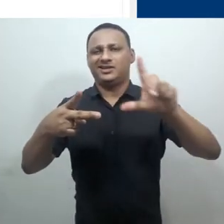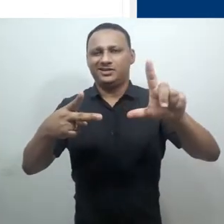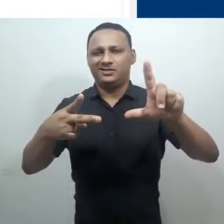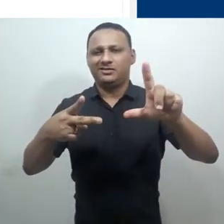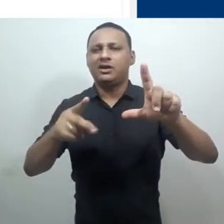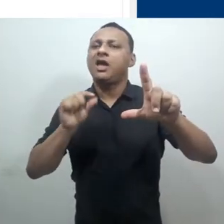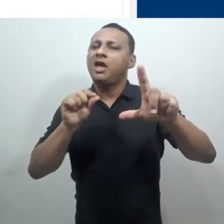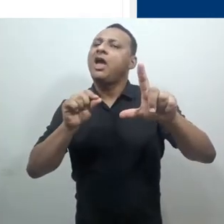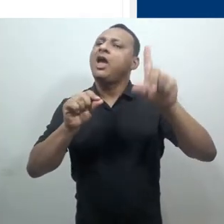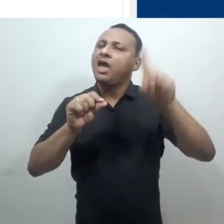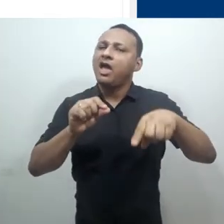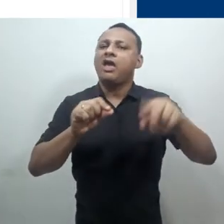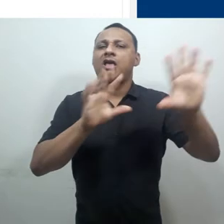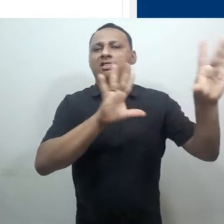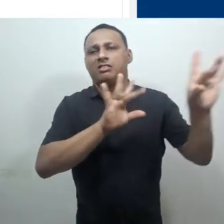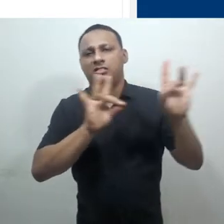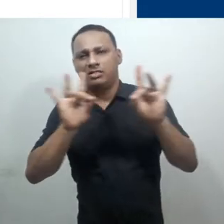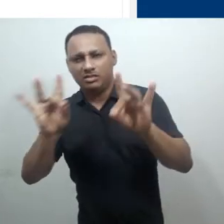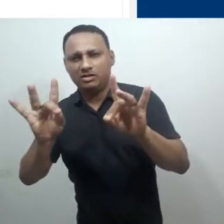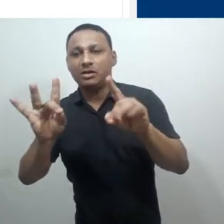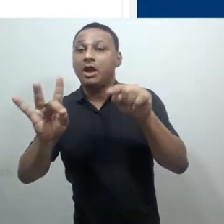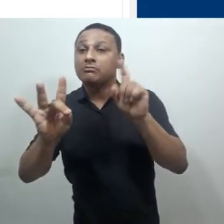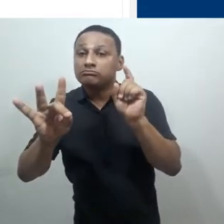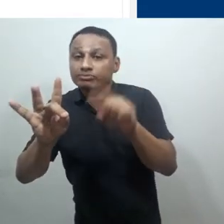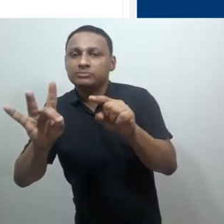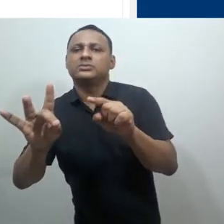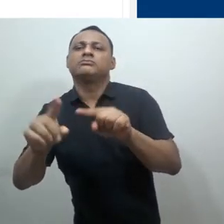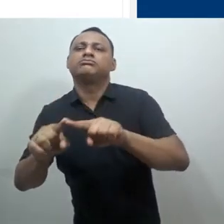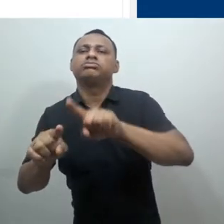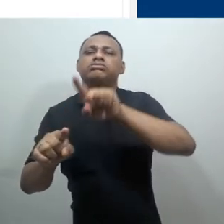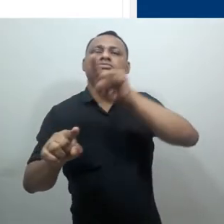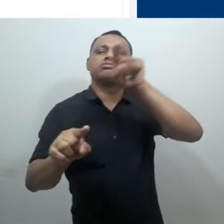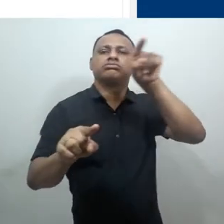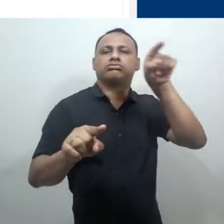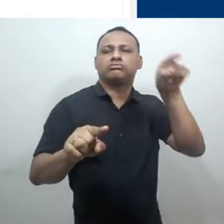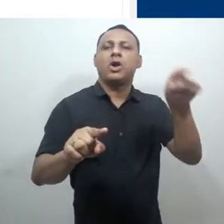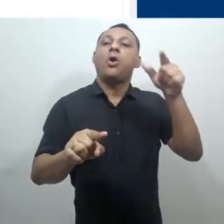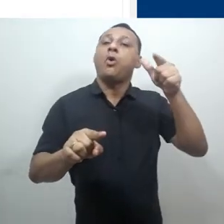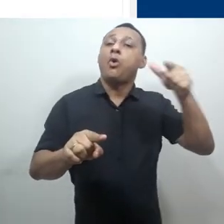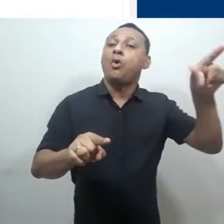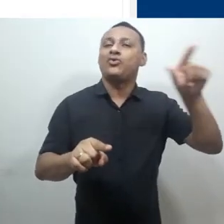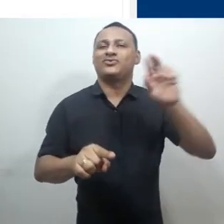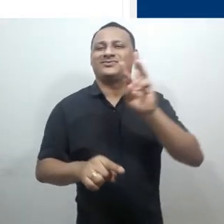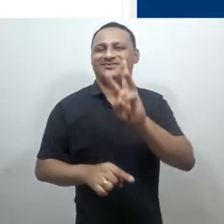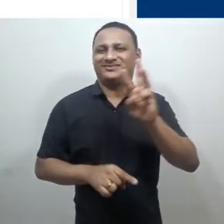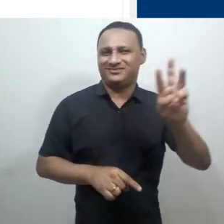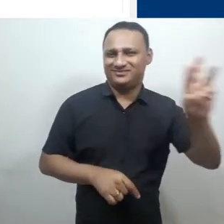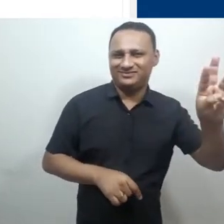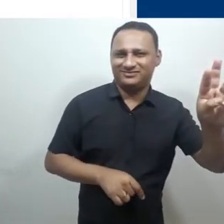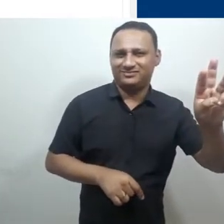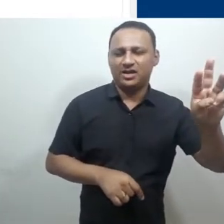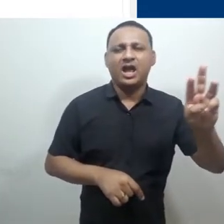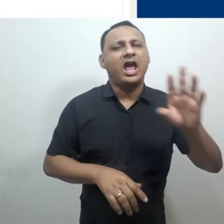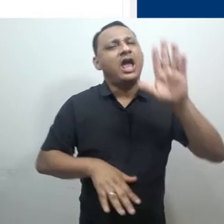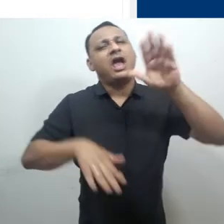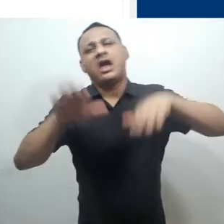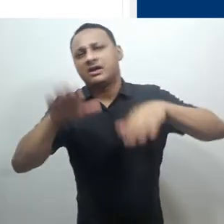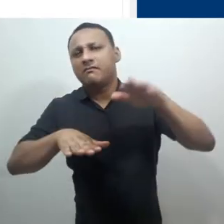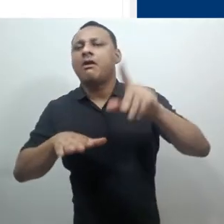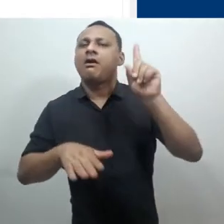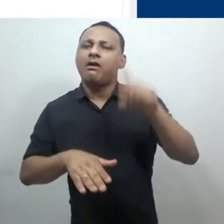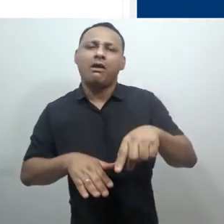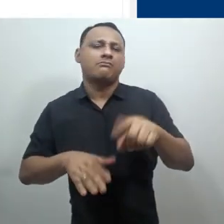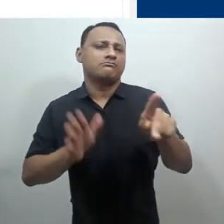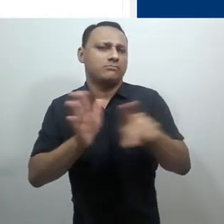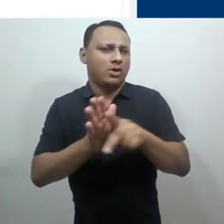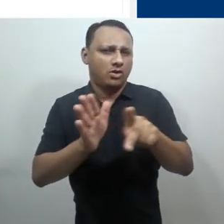para acessar links externos à plataforma. Geralmente, são utilizados para linkar webconferências,